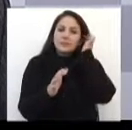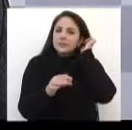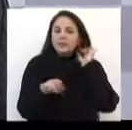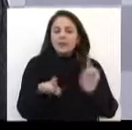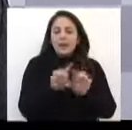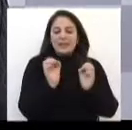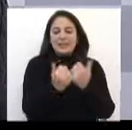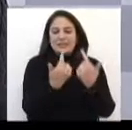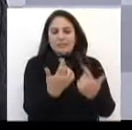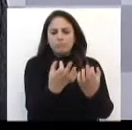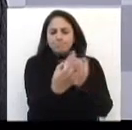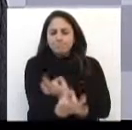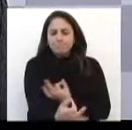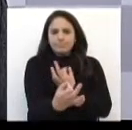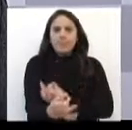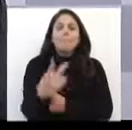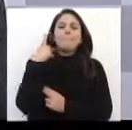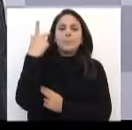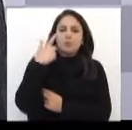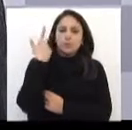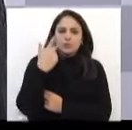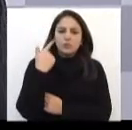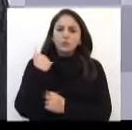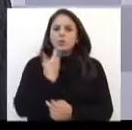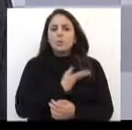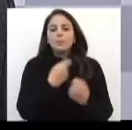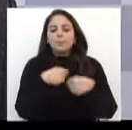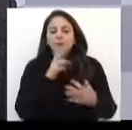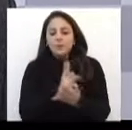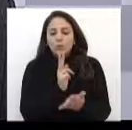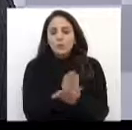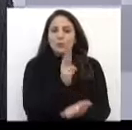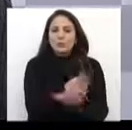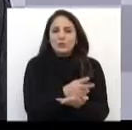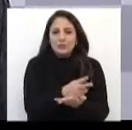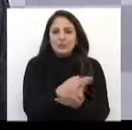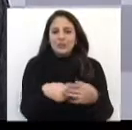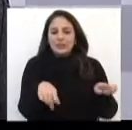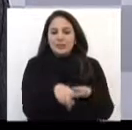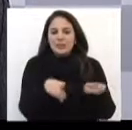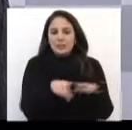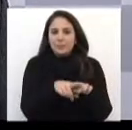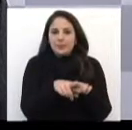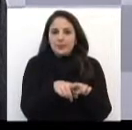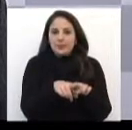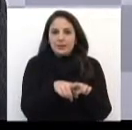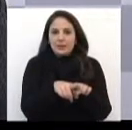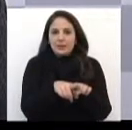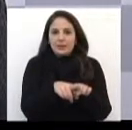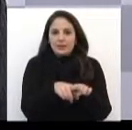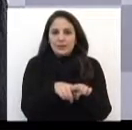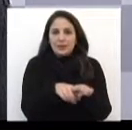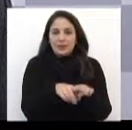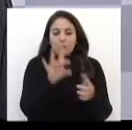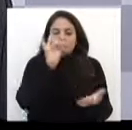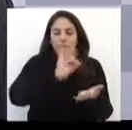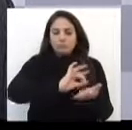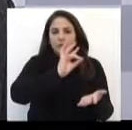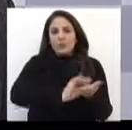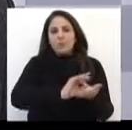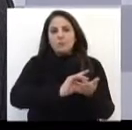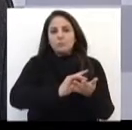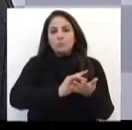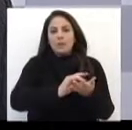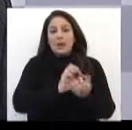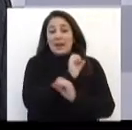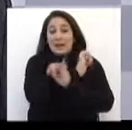atos corretos de um político. Acho que nós devemos preservar e prezar pela honestidade no trabalho. E eu acho que eu tenho